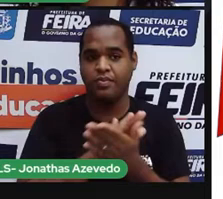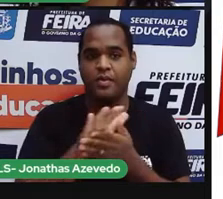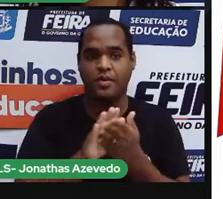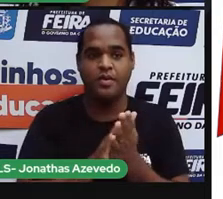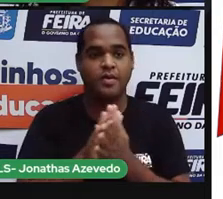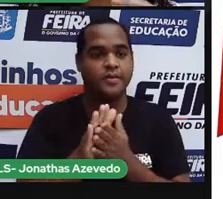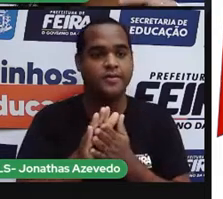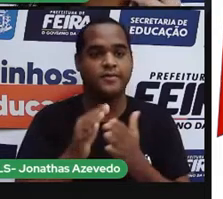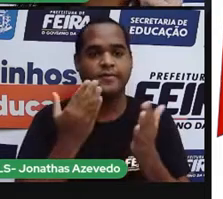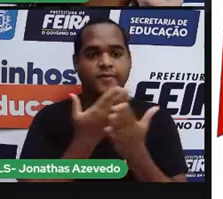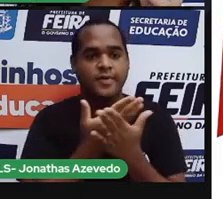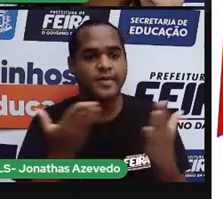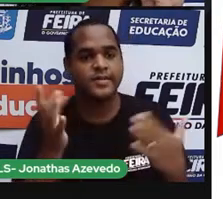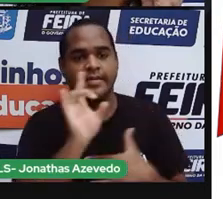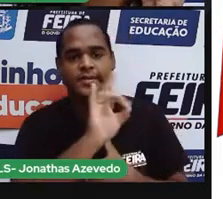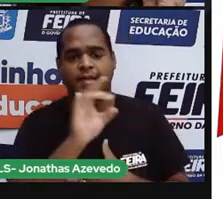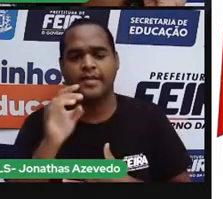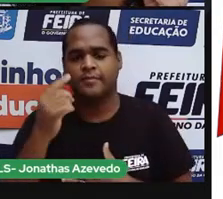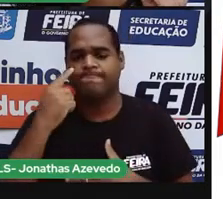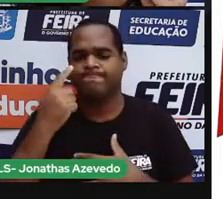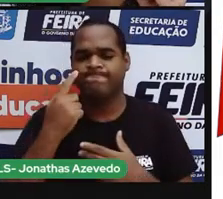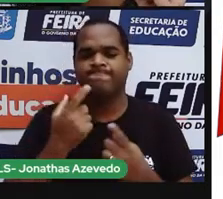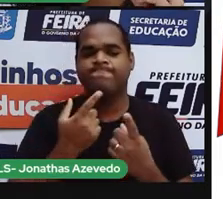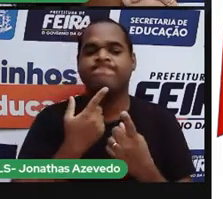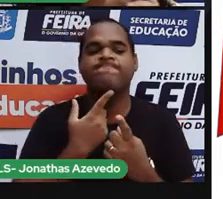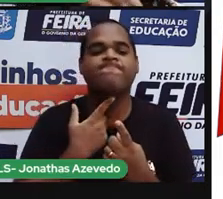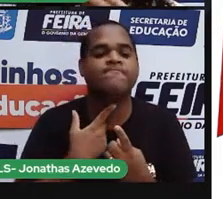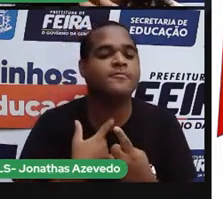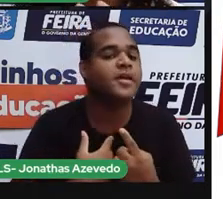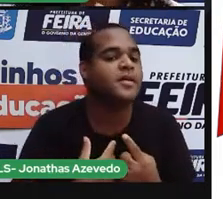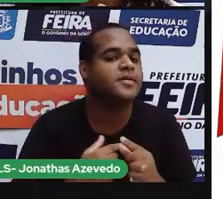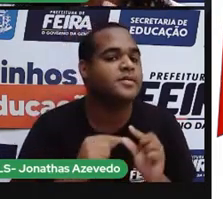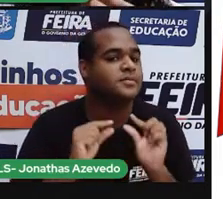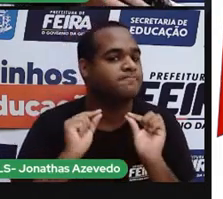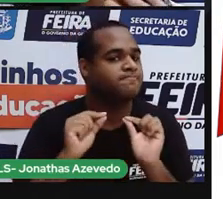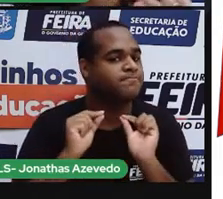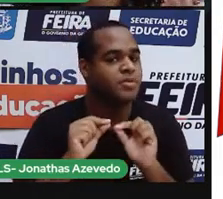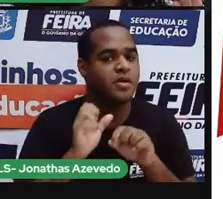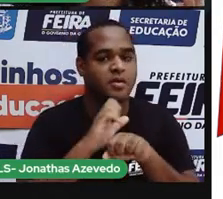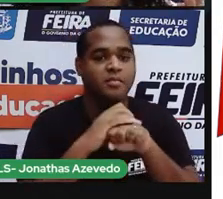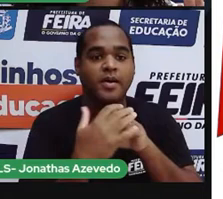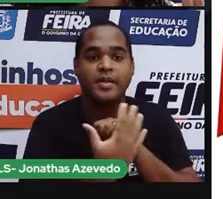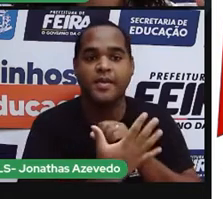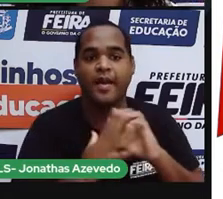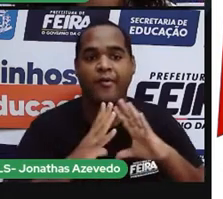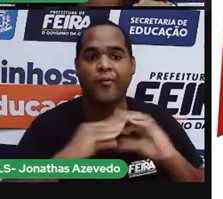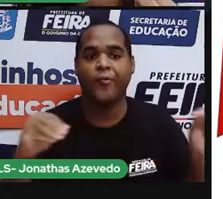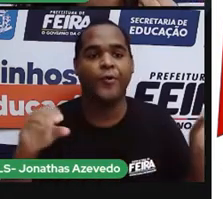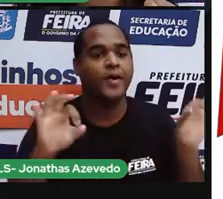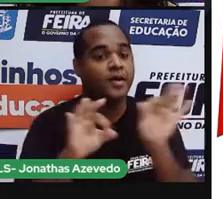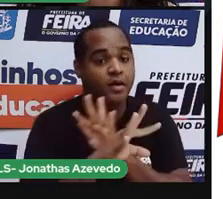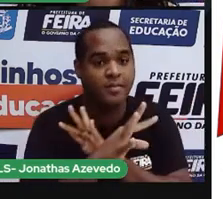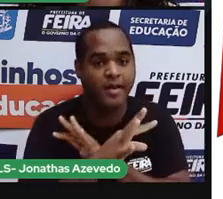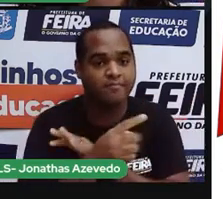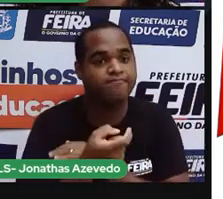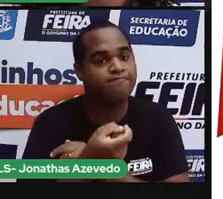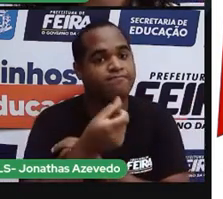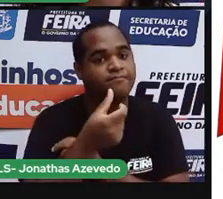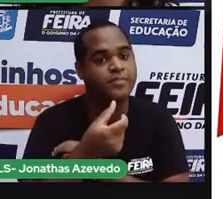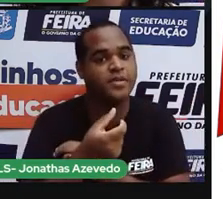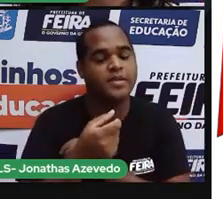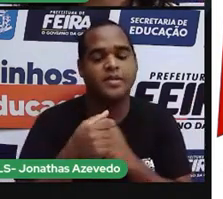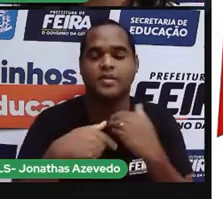você vai ficar, com aquela vontade, dessa pandemia, logo embora, pra você poder